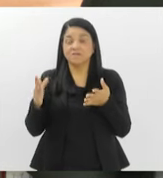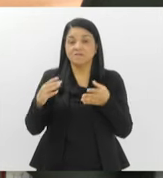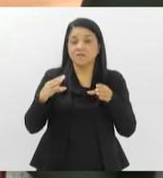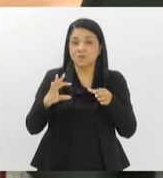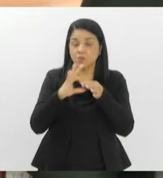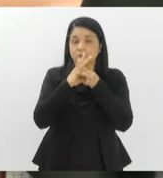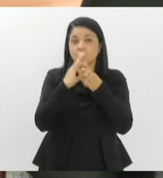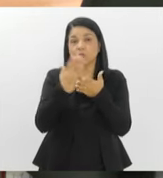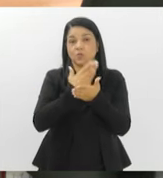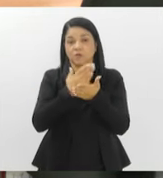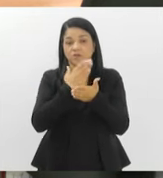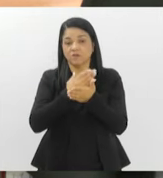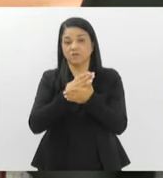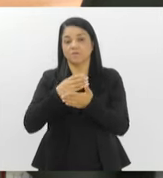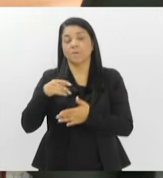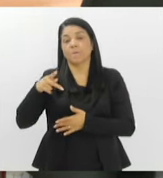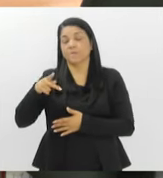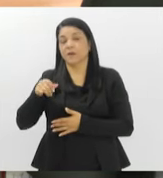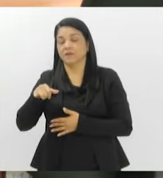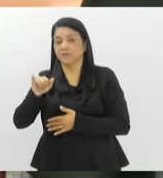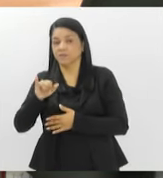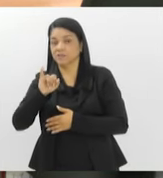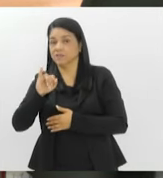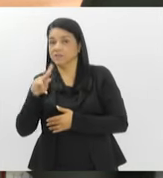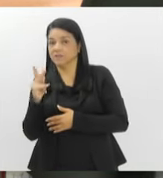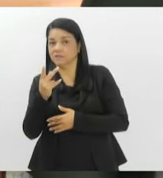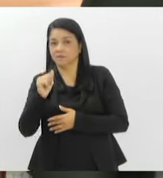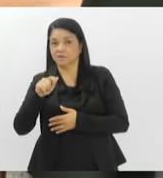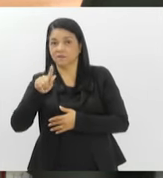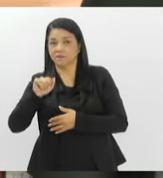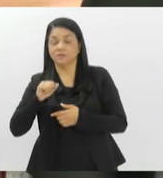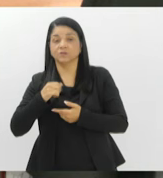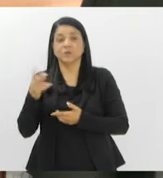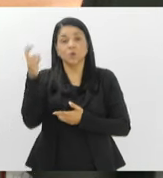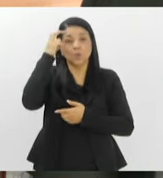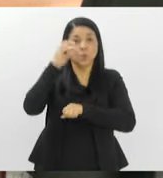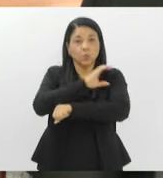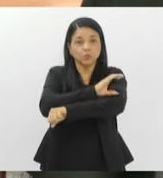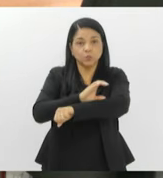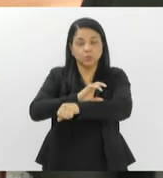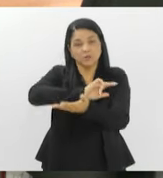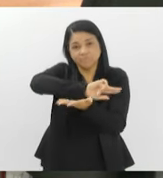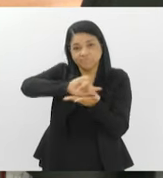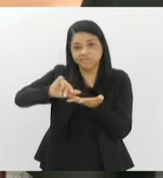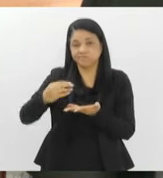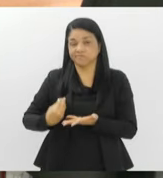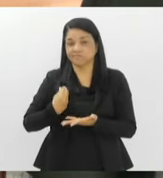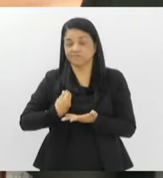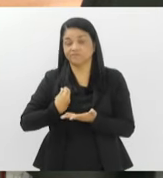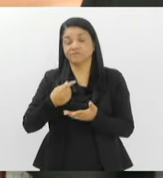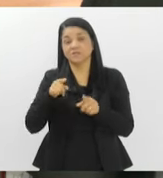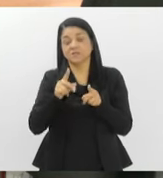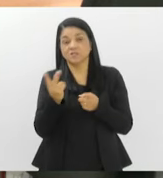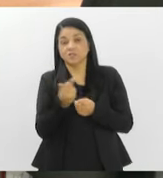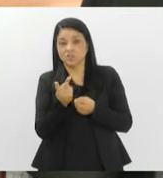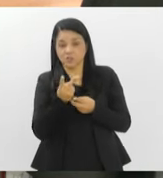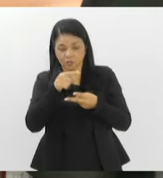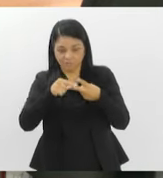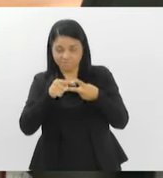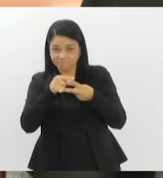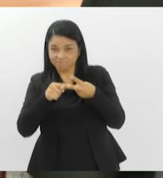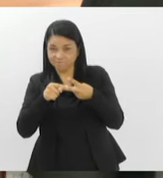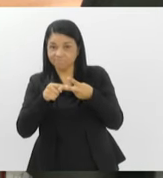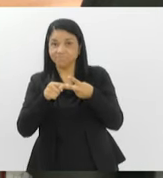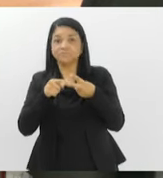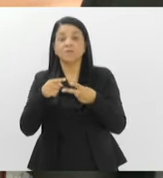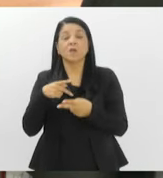e Ilha Grande, Cultura e Biodiversidade. Para falar sobre esses dois destinos turísticos mundialmente famosos, eu vou chamar